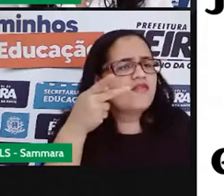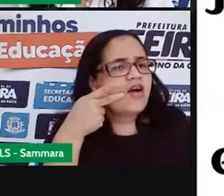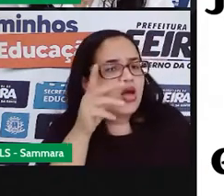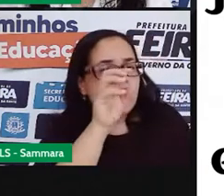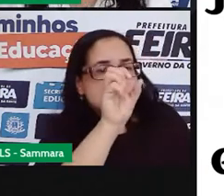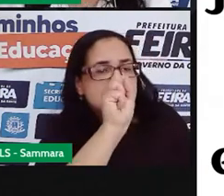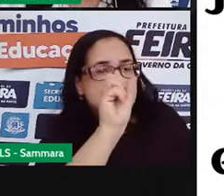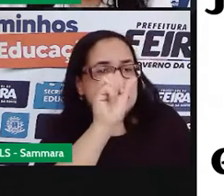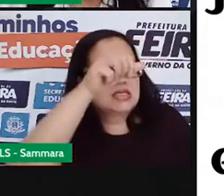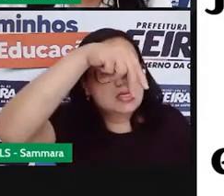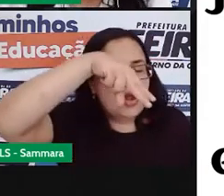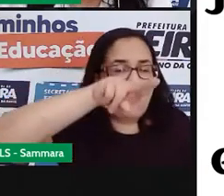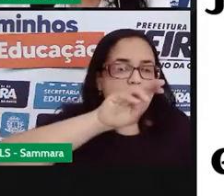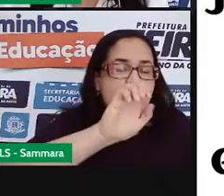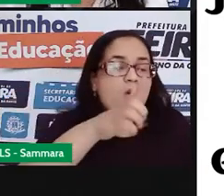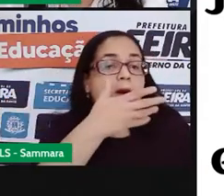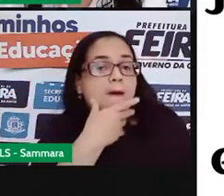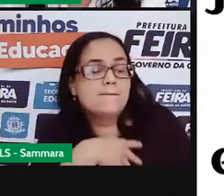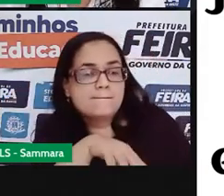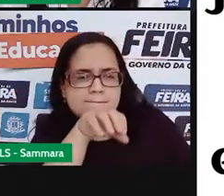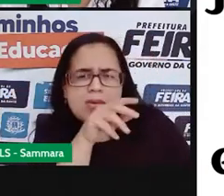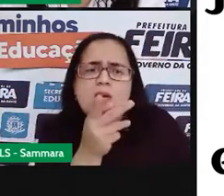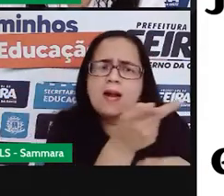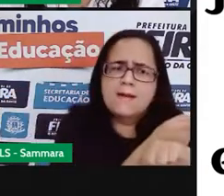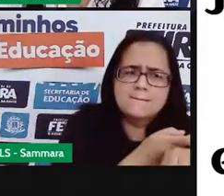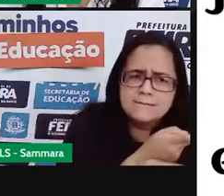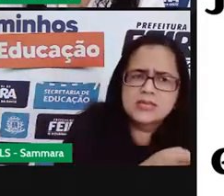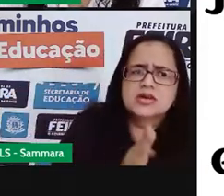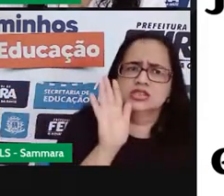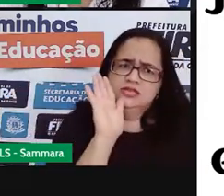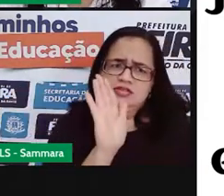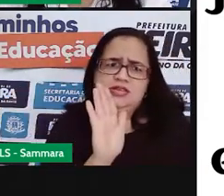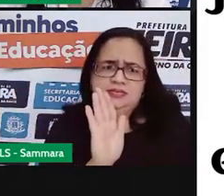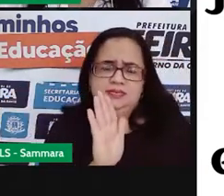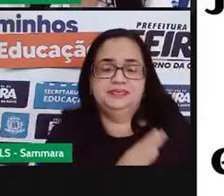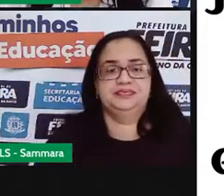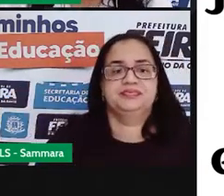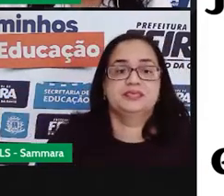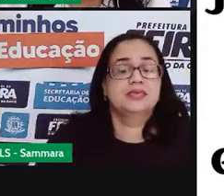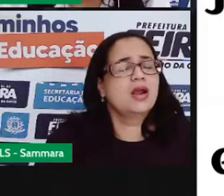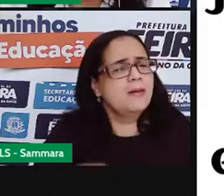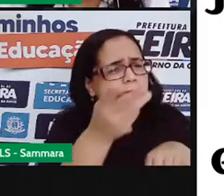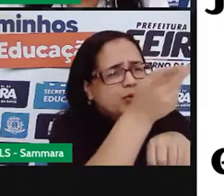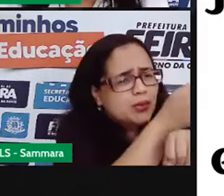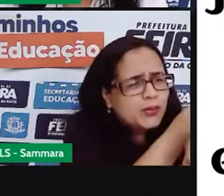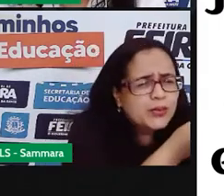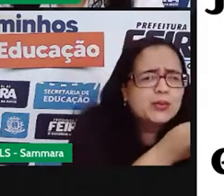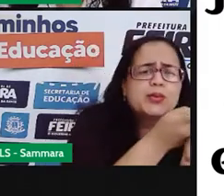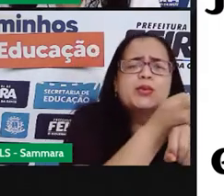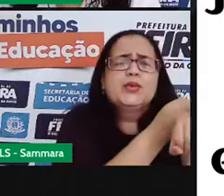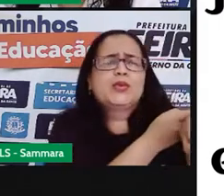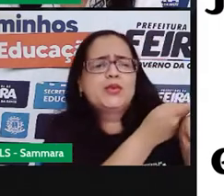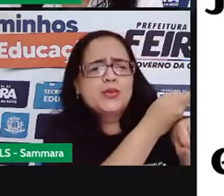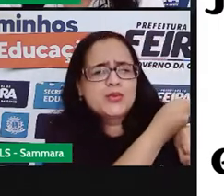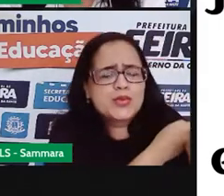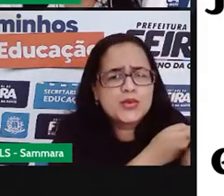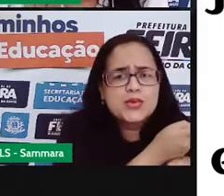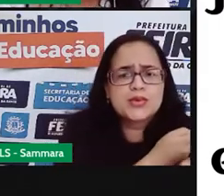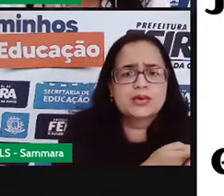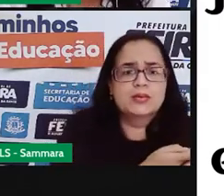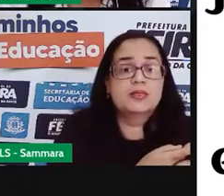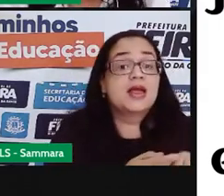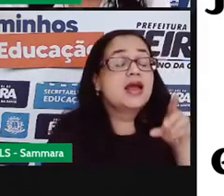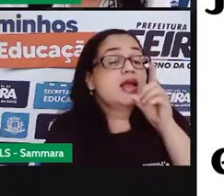pai. Vou procurar e já, já resolvemos ir. Procurou, procurou,